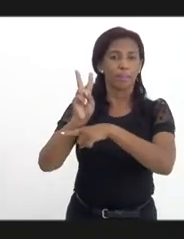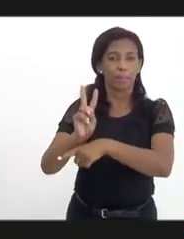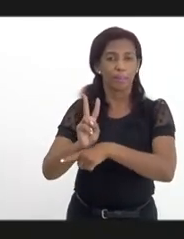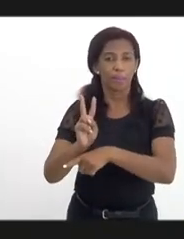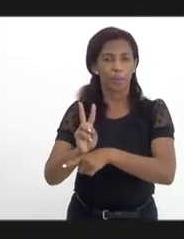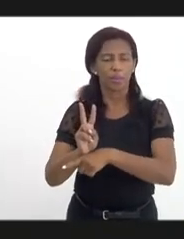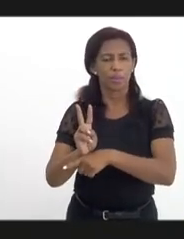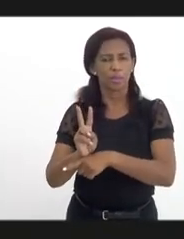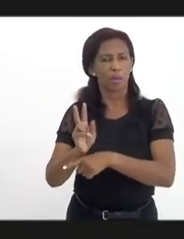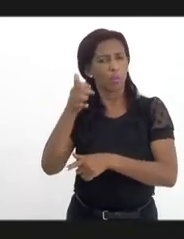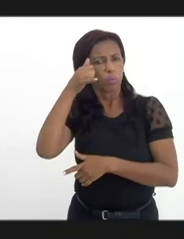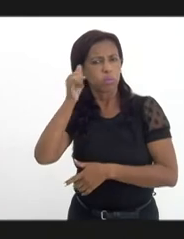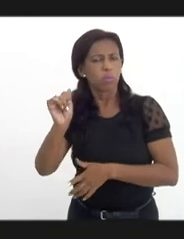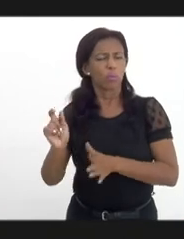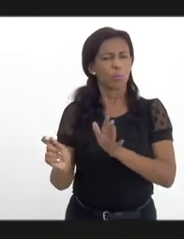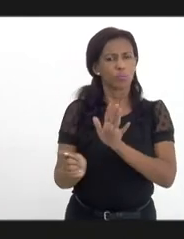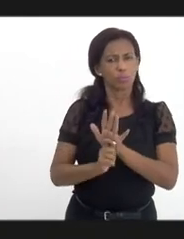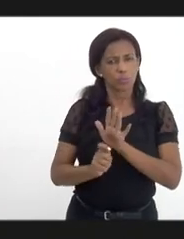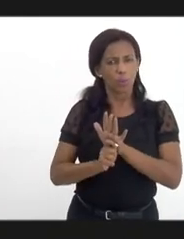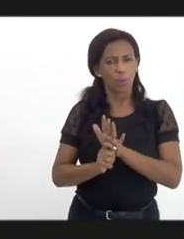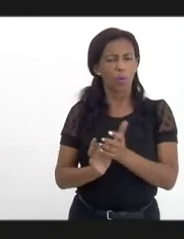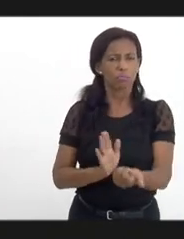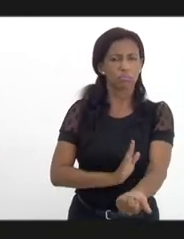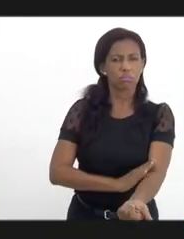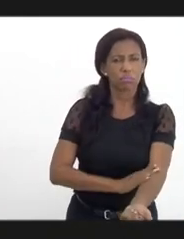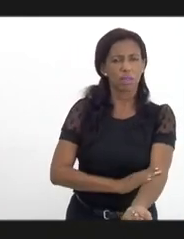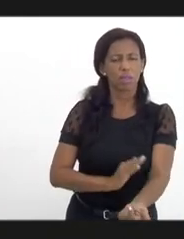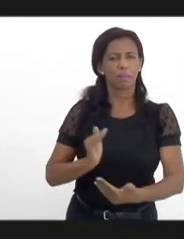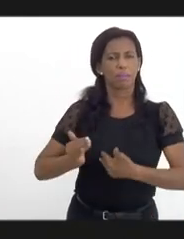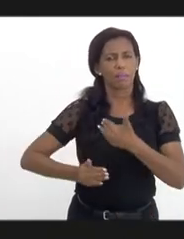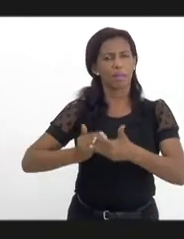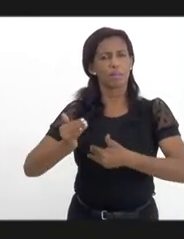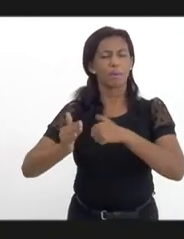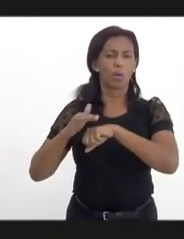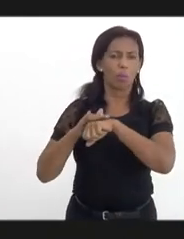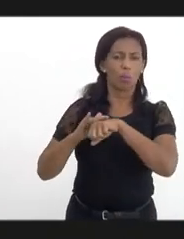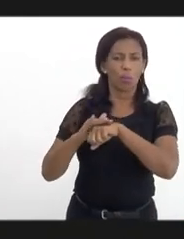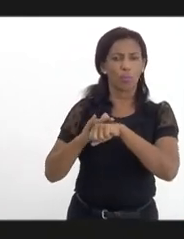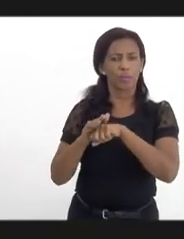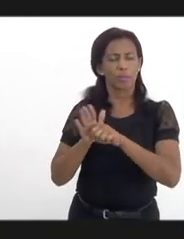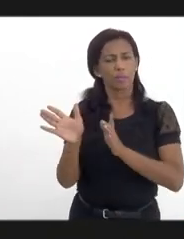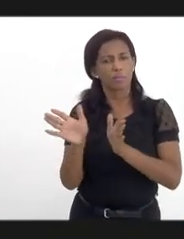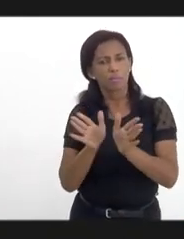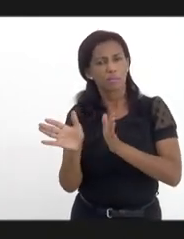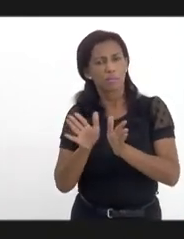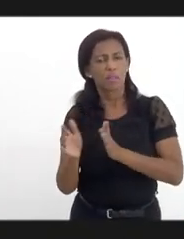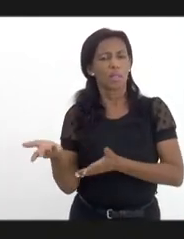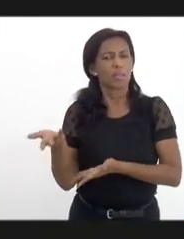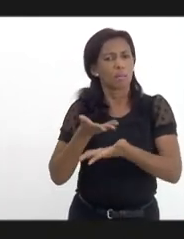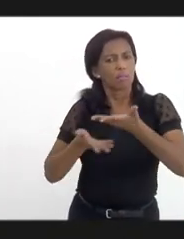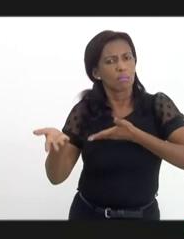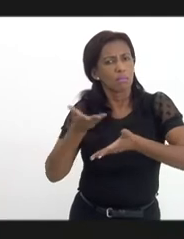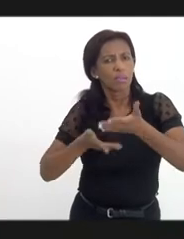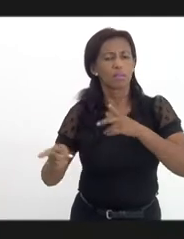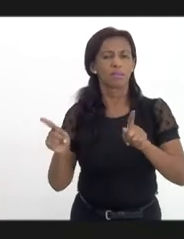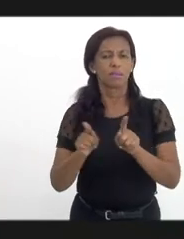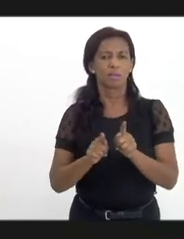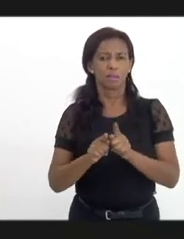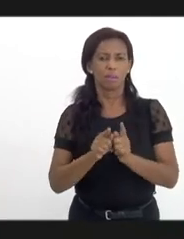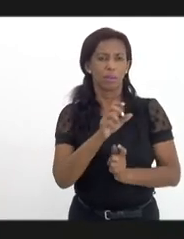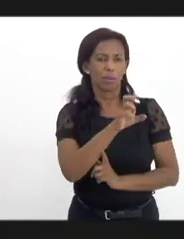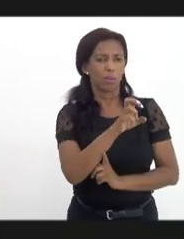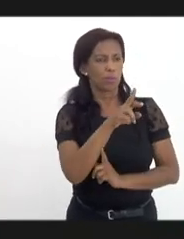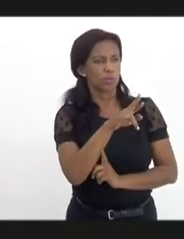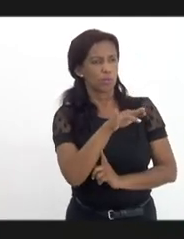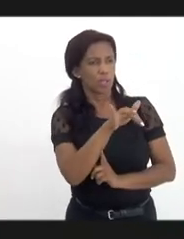uso a drogas. E estamos cada vez mais aqui conversando, fazendo essa articulação, essa parceria também com estreias,